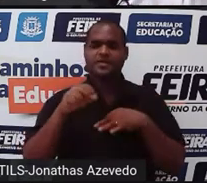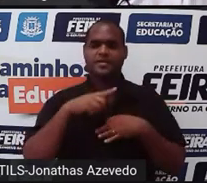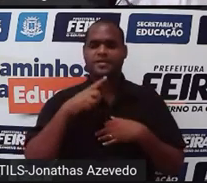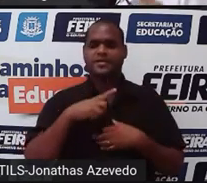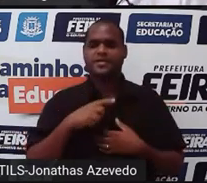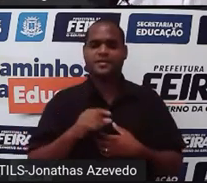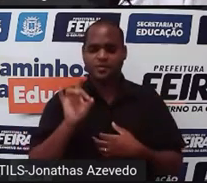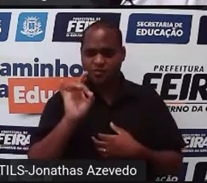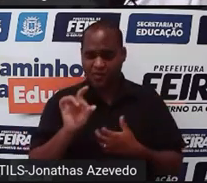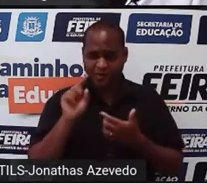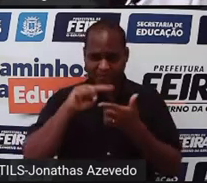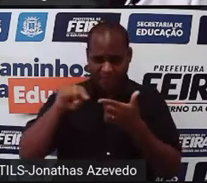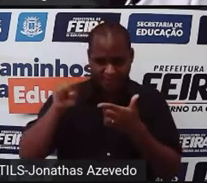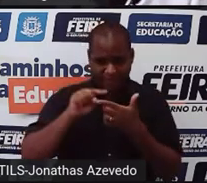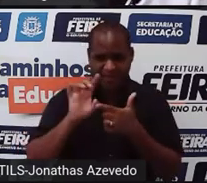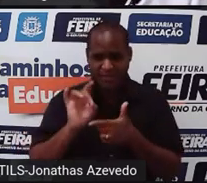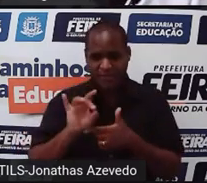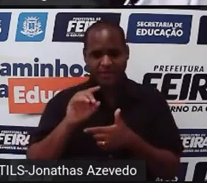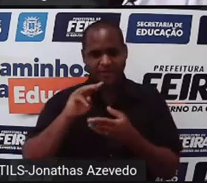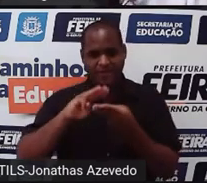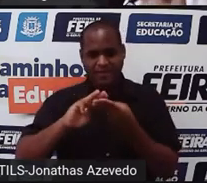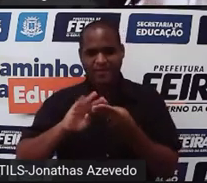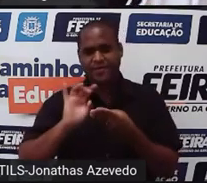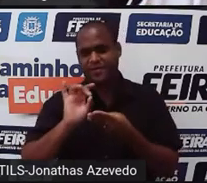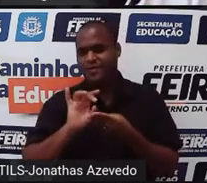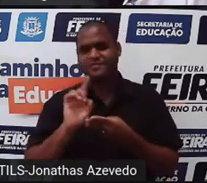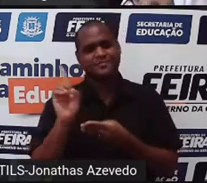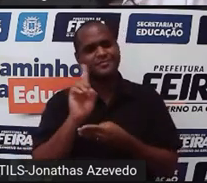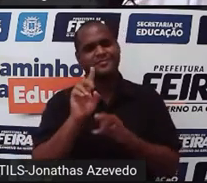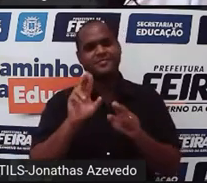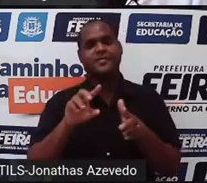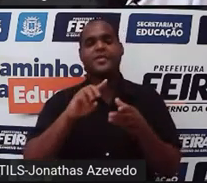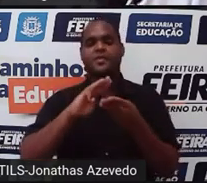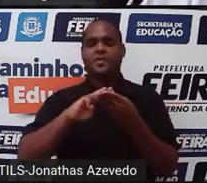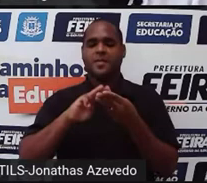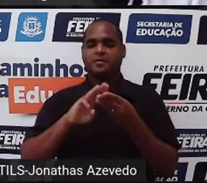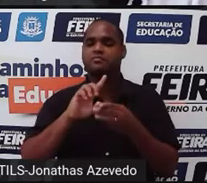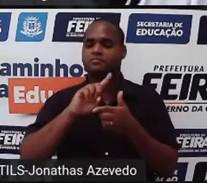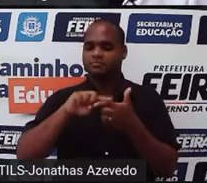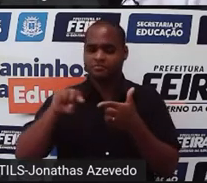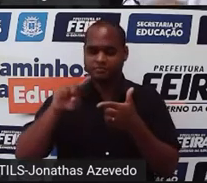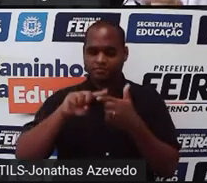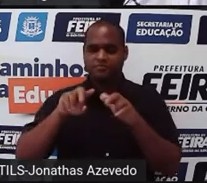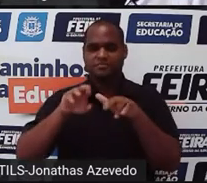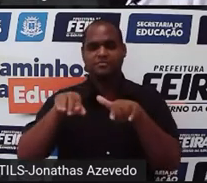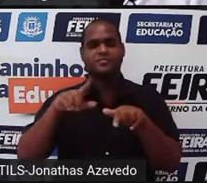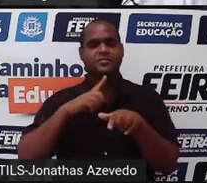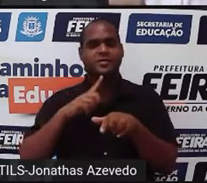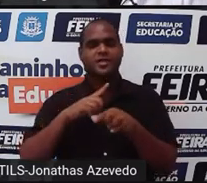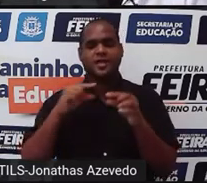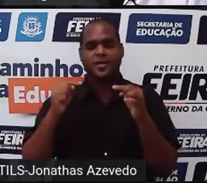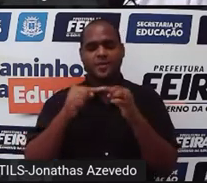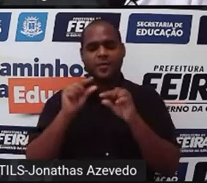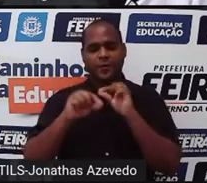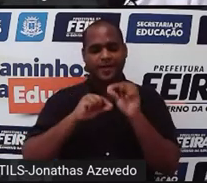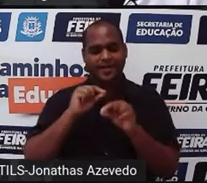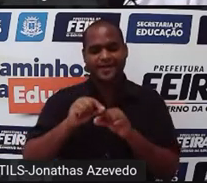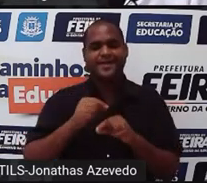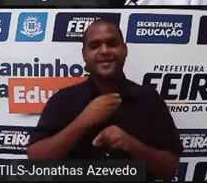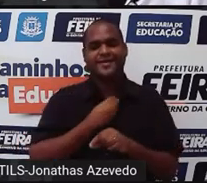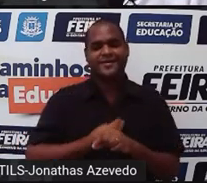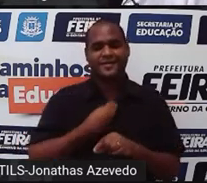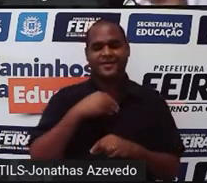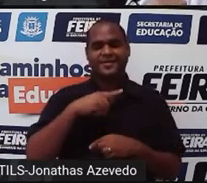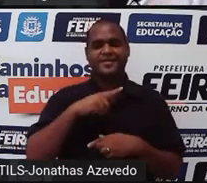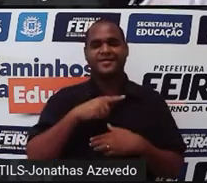só resolver problemas em matemática, problemas, inclusive, do curso da nossa vida. É